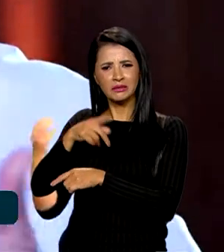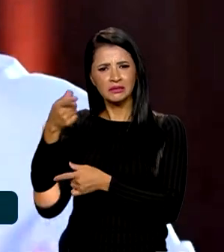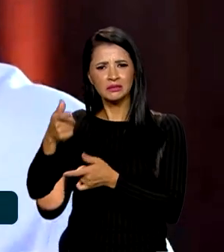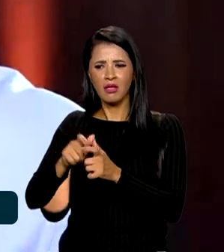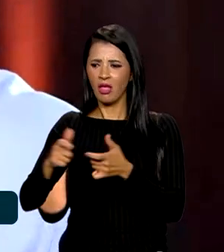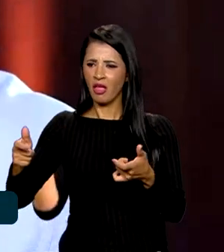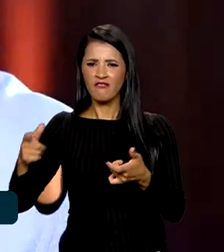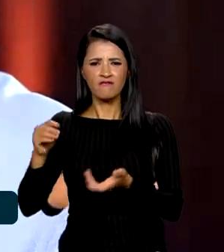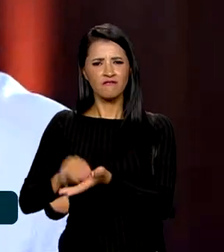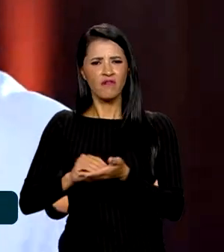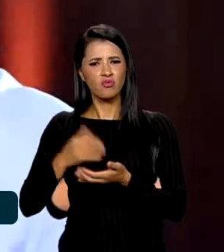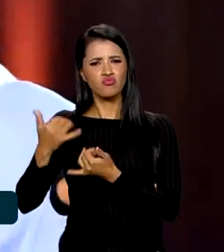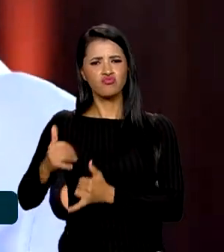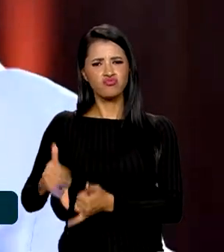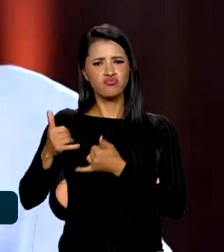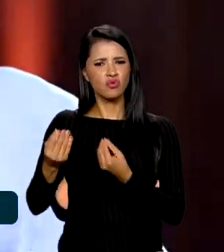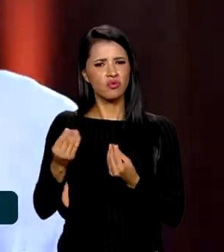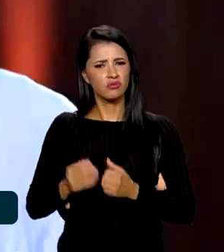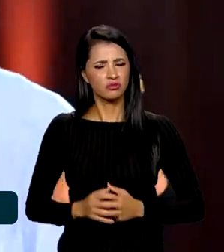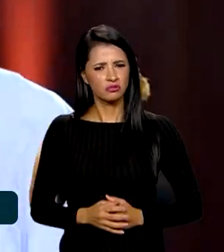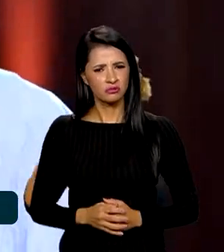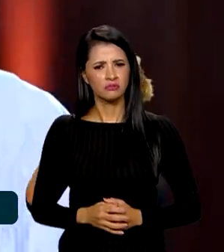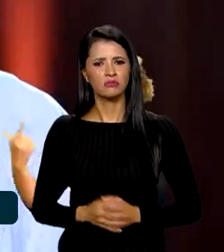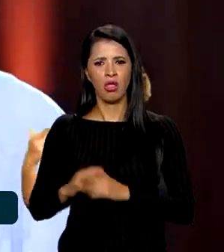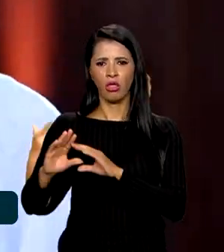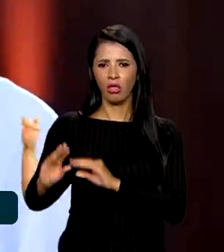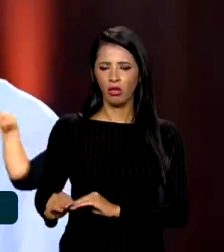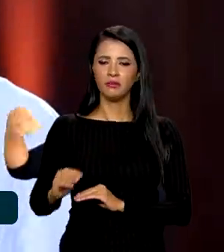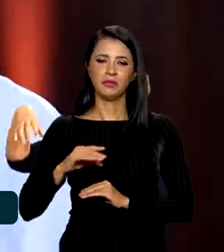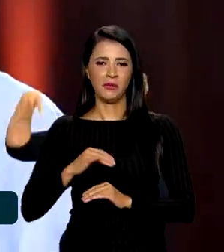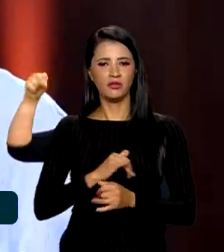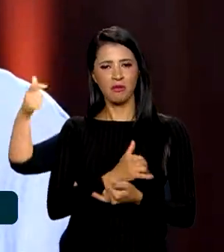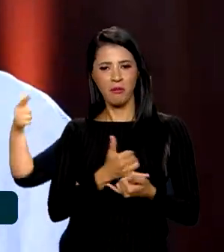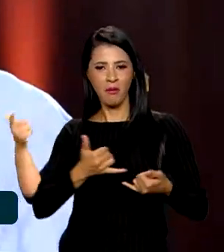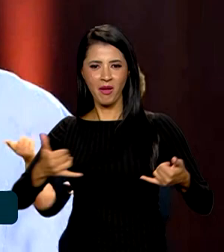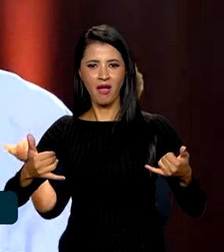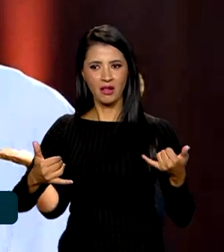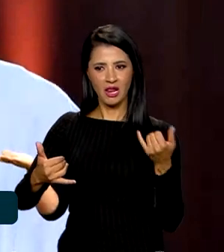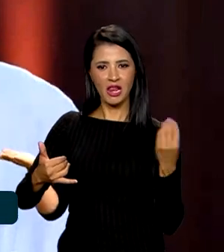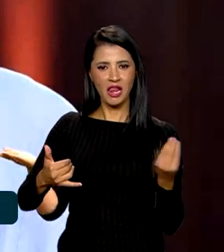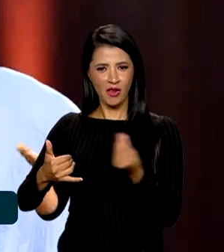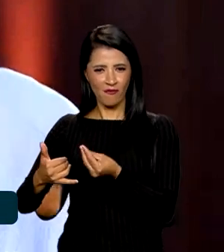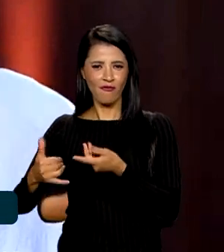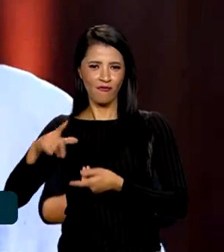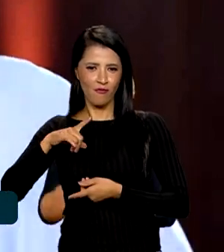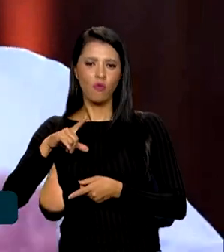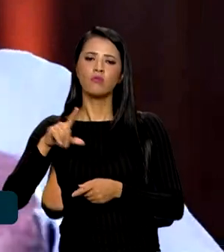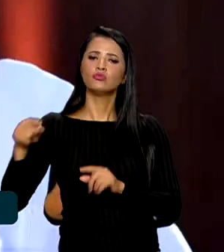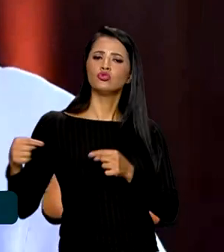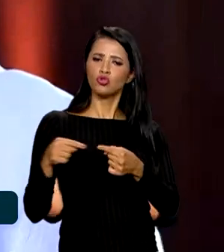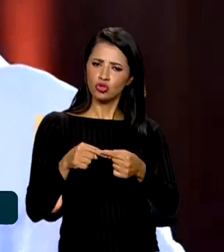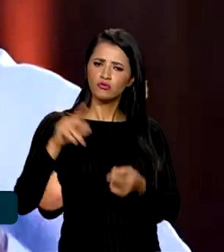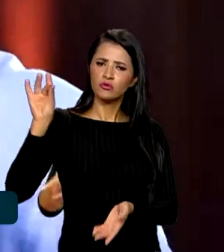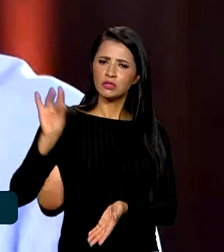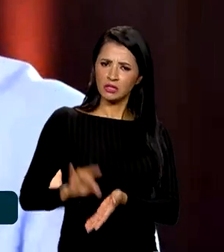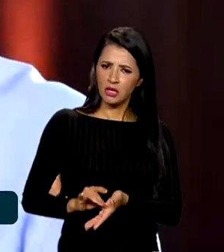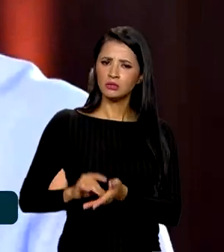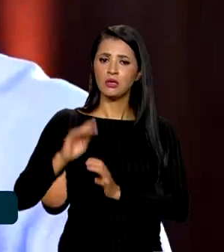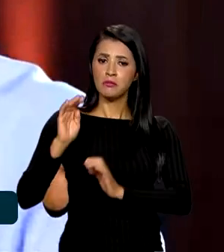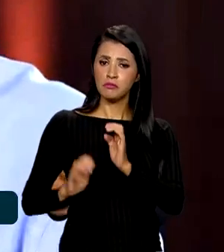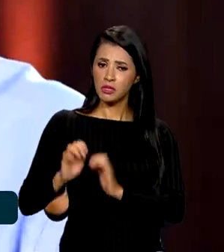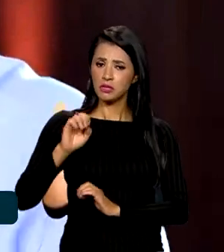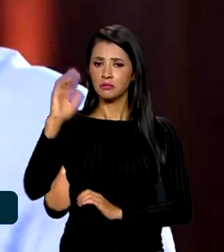Itaipu e ainda faltar energia? Então, quando a gente levou energia, o objetivo era, efetivamente, que empresas